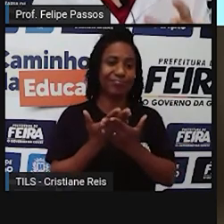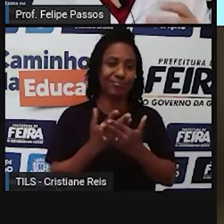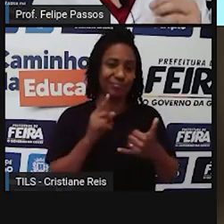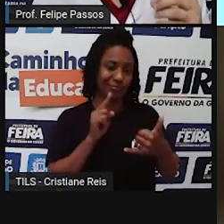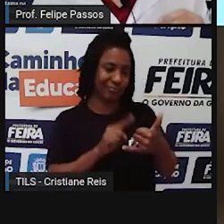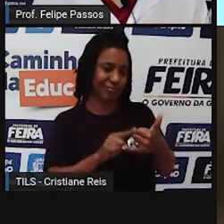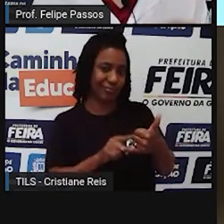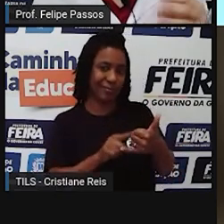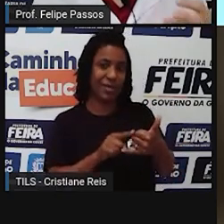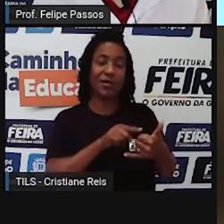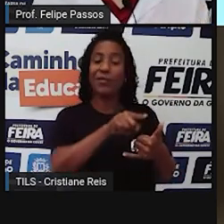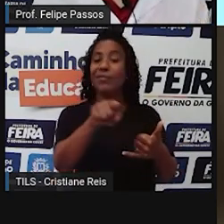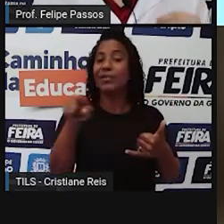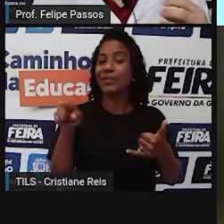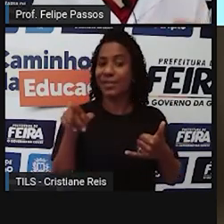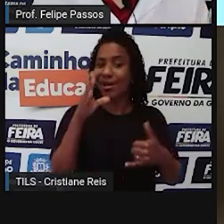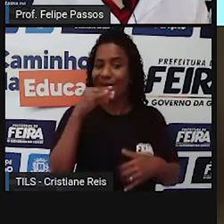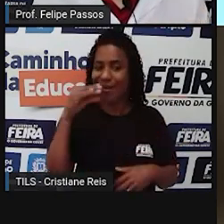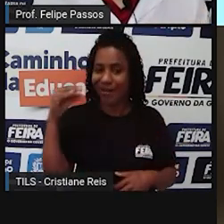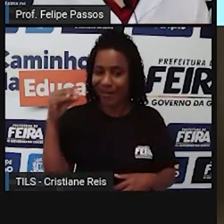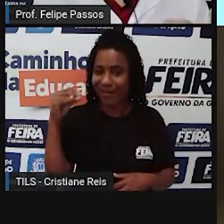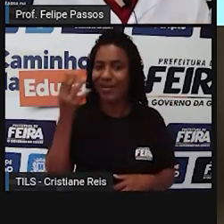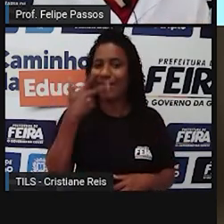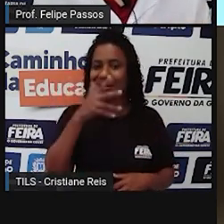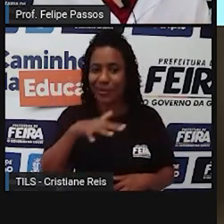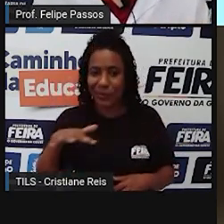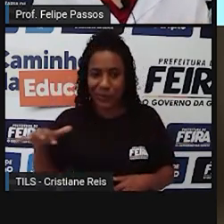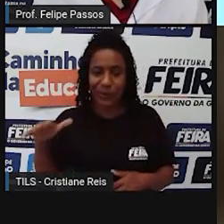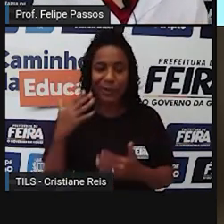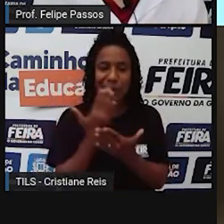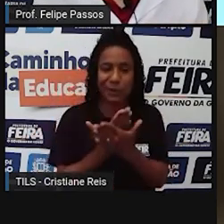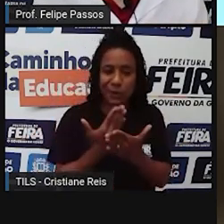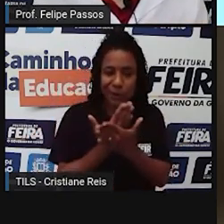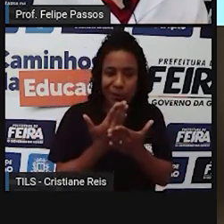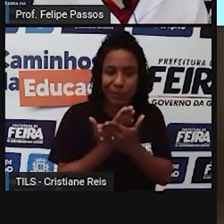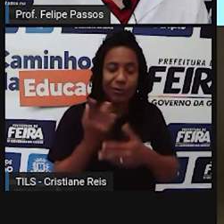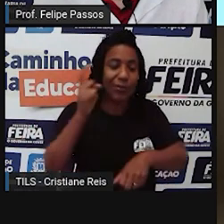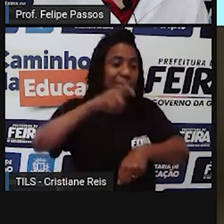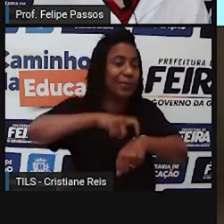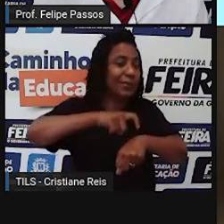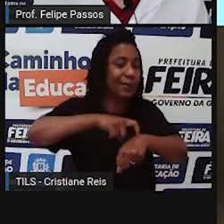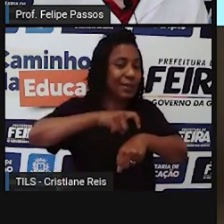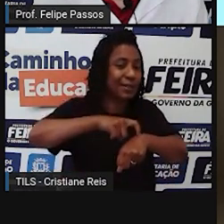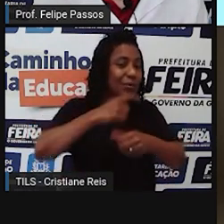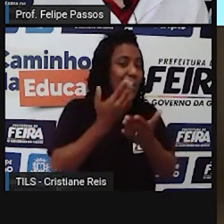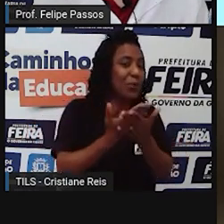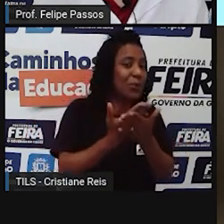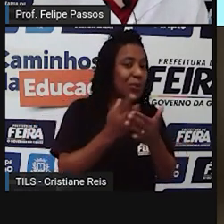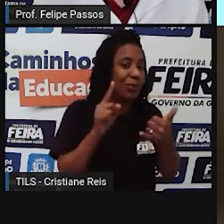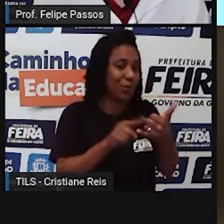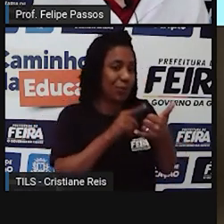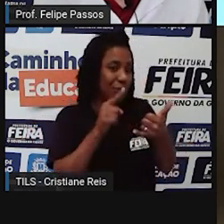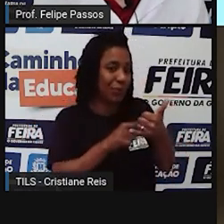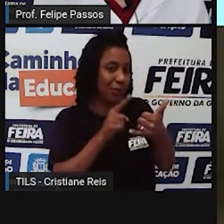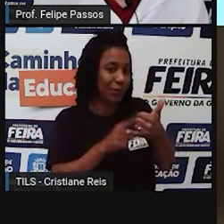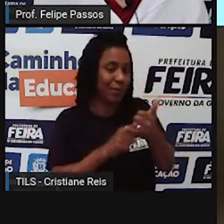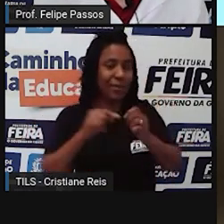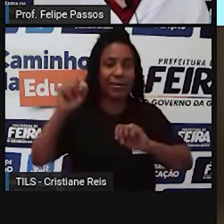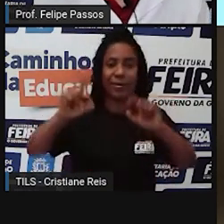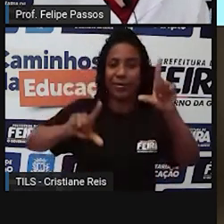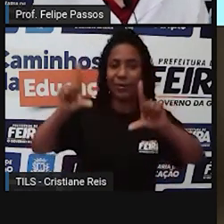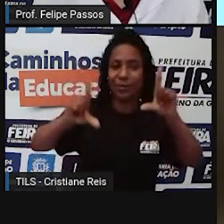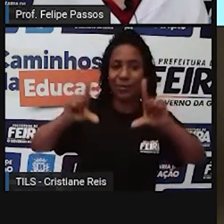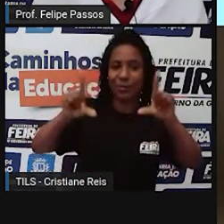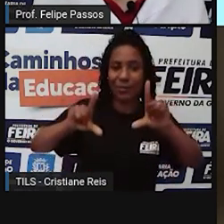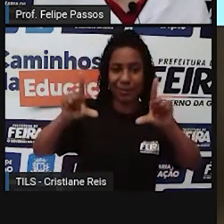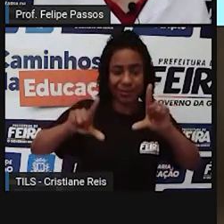vocês, crianças, adolescentes, estudantes, como que a gente está usando o nosso tempo dentro de casa? Será que a gente passa mais horas